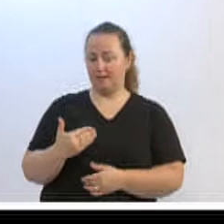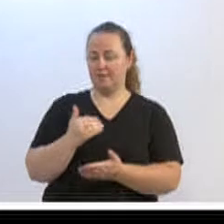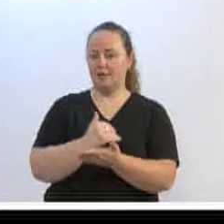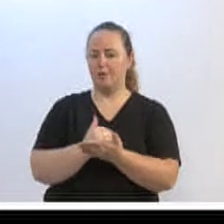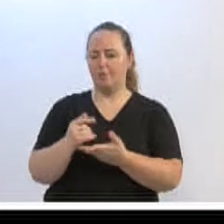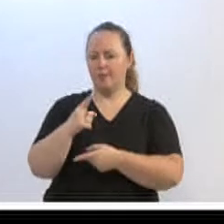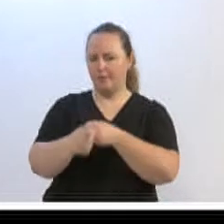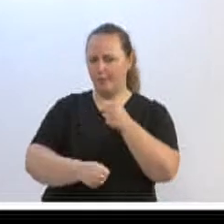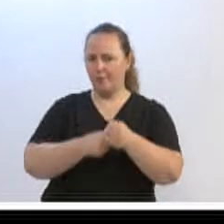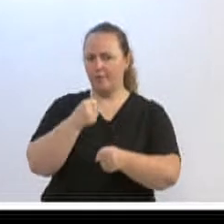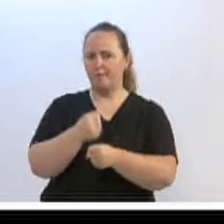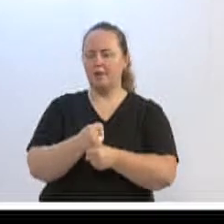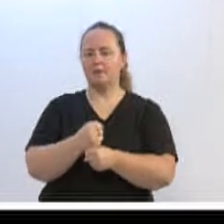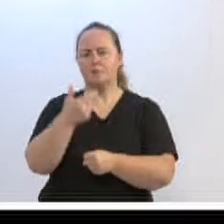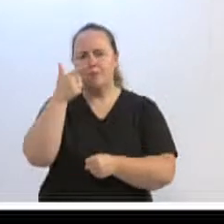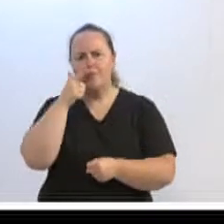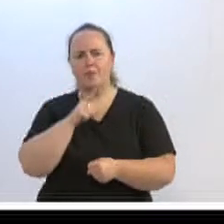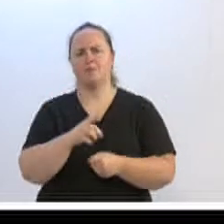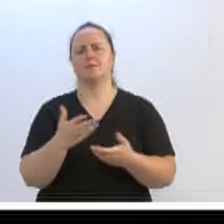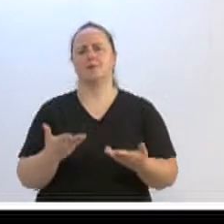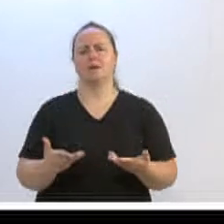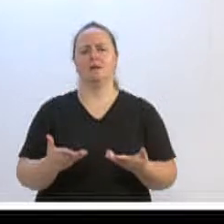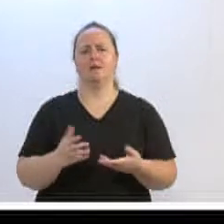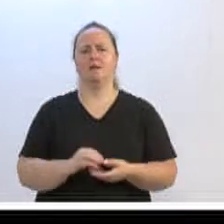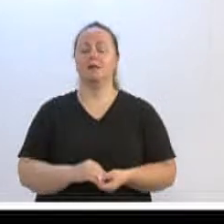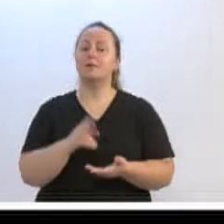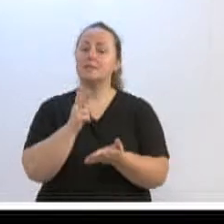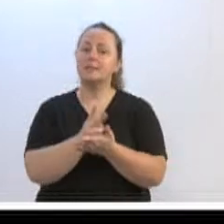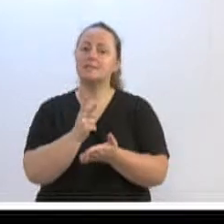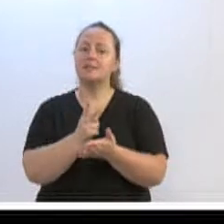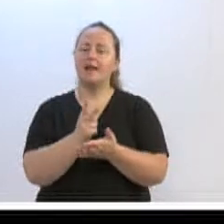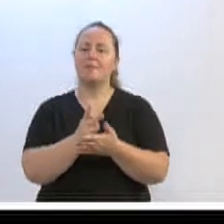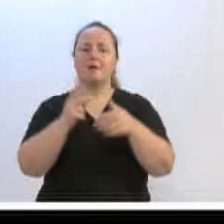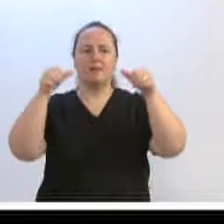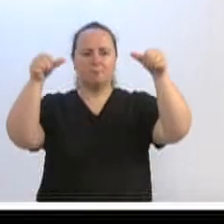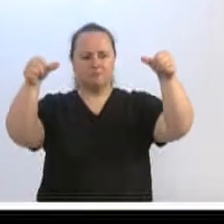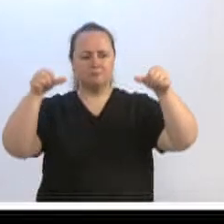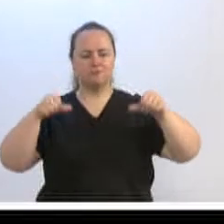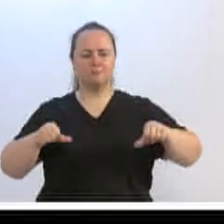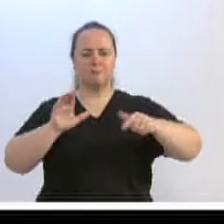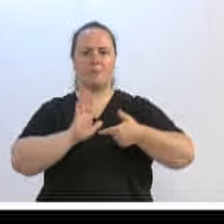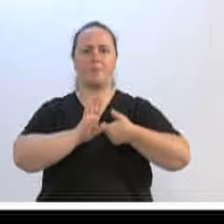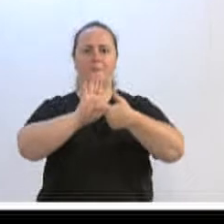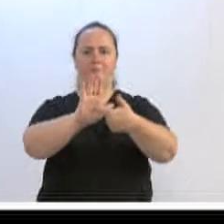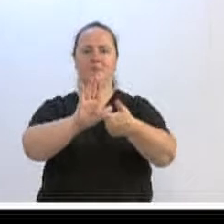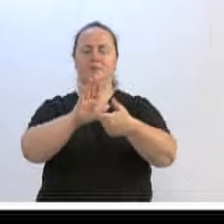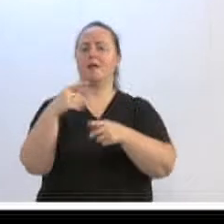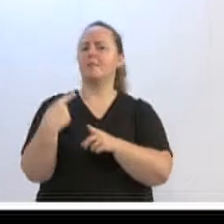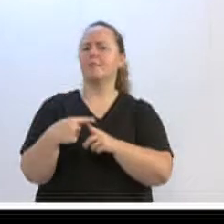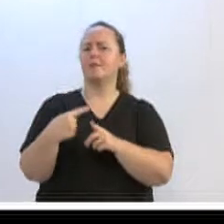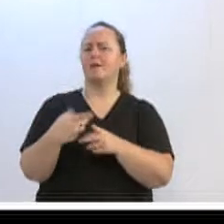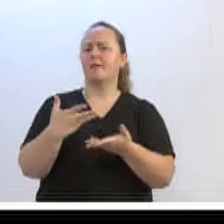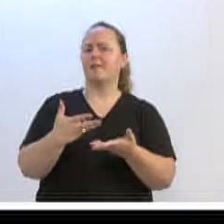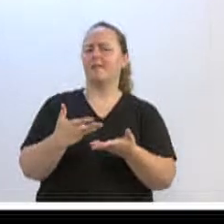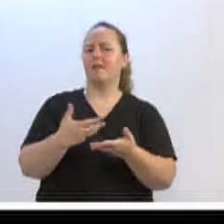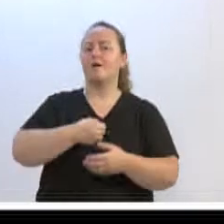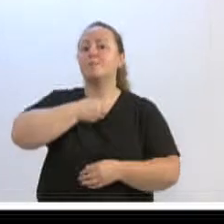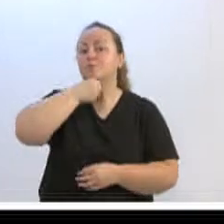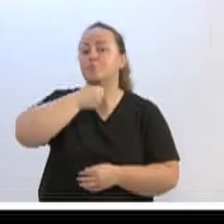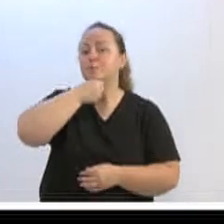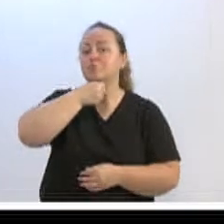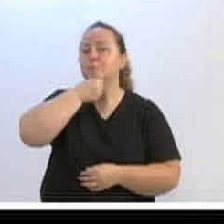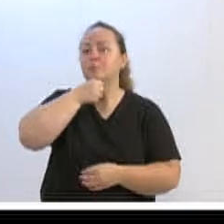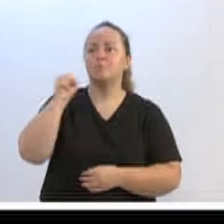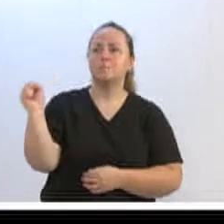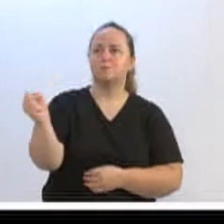ano, que nós fizéssemos aí esse encaminhamento de um cartaz alusivo, porque o Vovô Chopão sempre esteve presente desde o primeiro, desde a nossa primeira